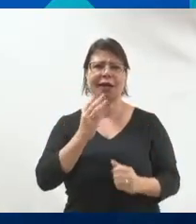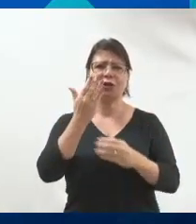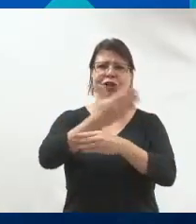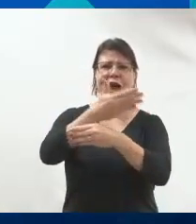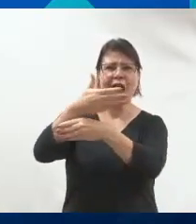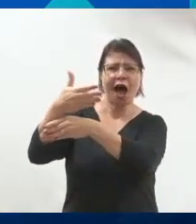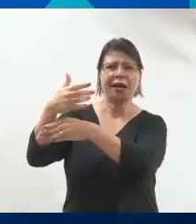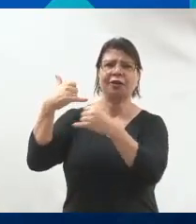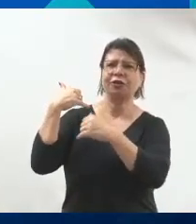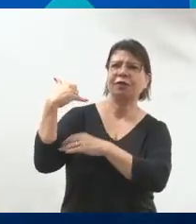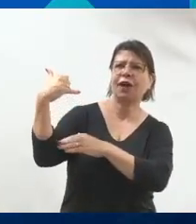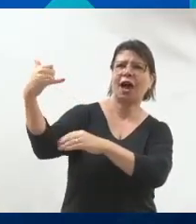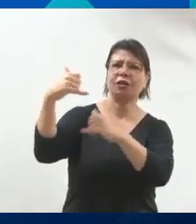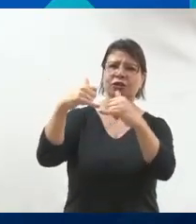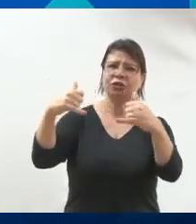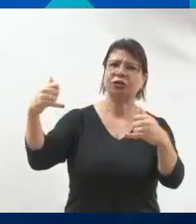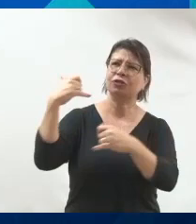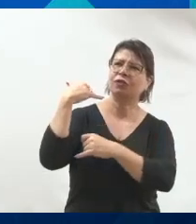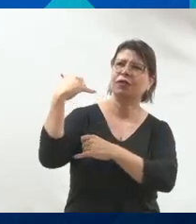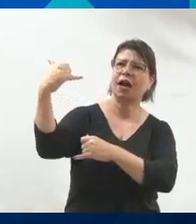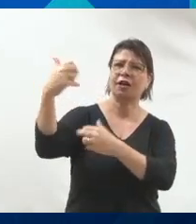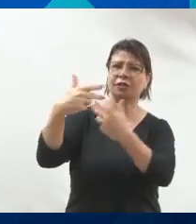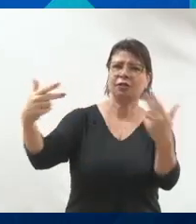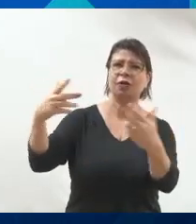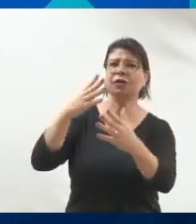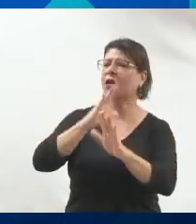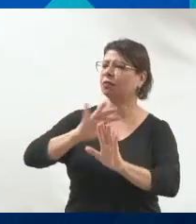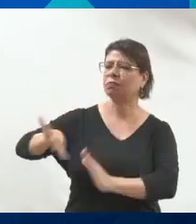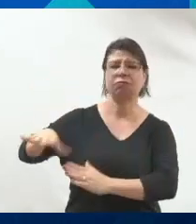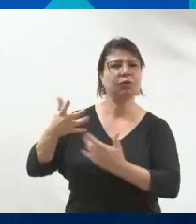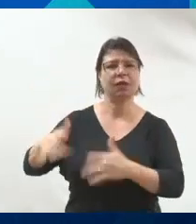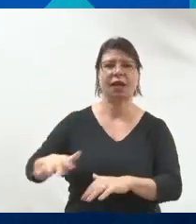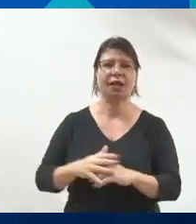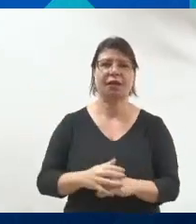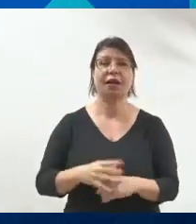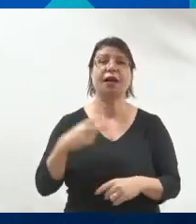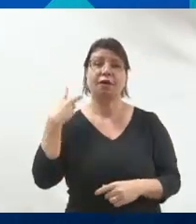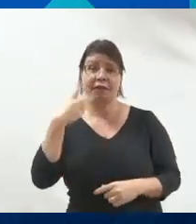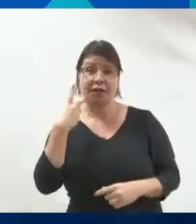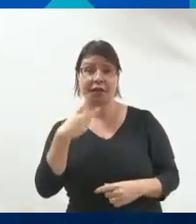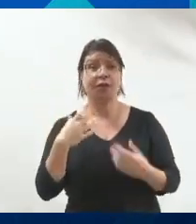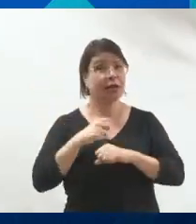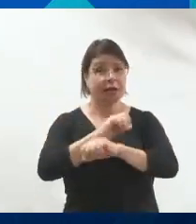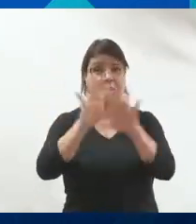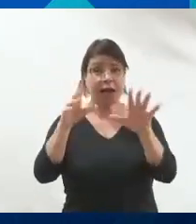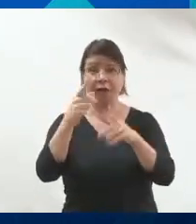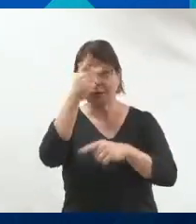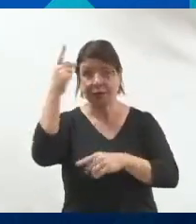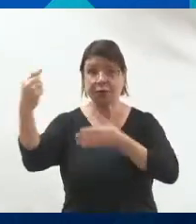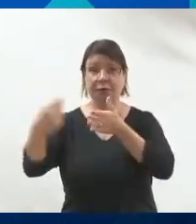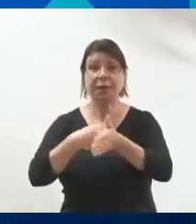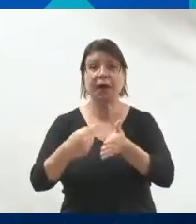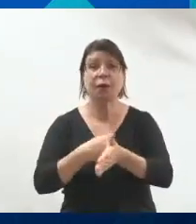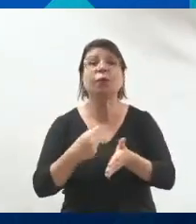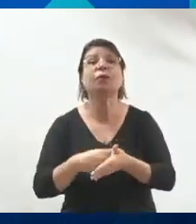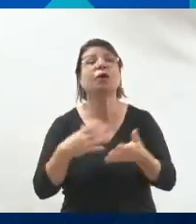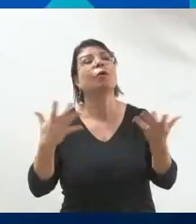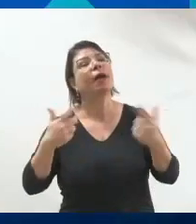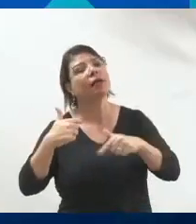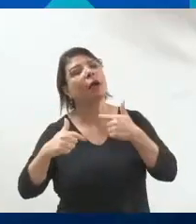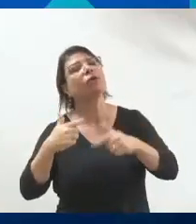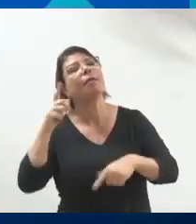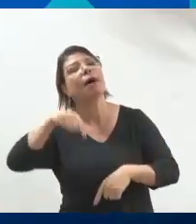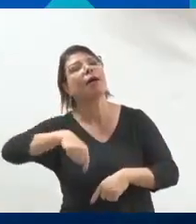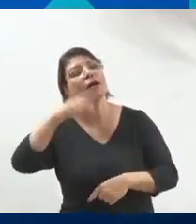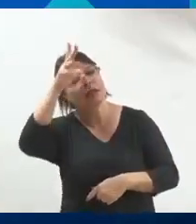que é o dinheiro que os vereadores recebem quando eles viajam. Eu sou vereador e é claro que as pessoas perguntam pra mim como é que tá aqui o trabalho na